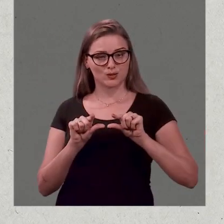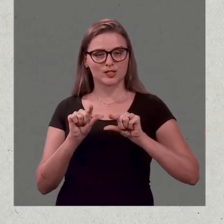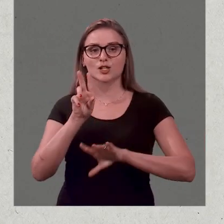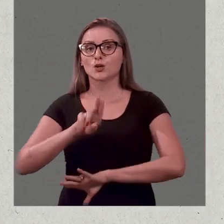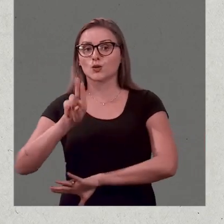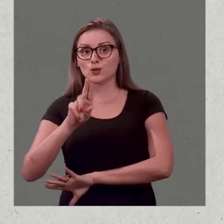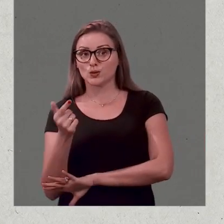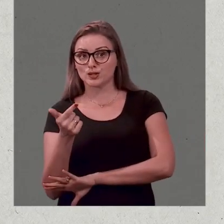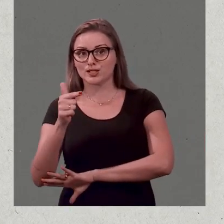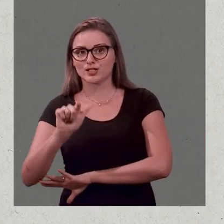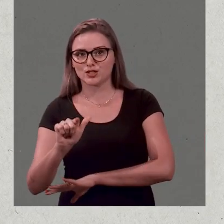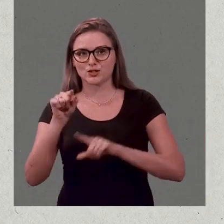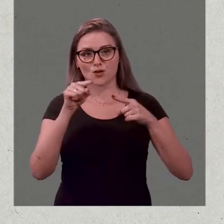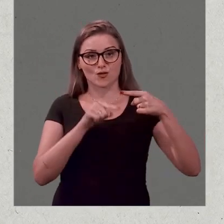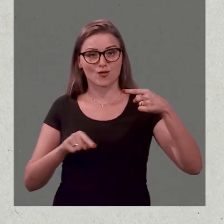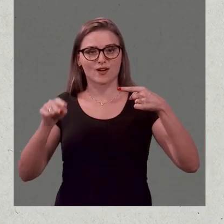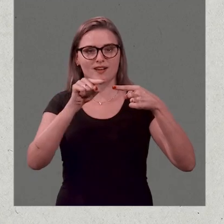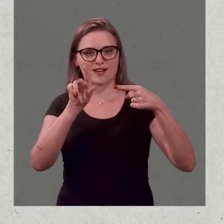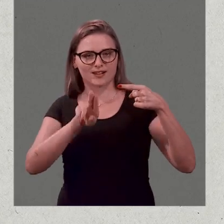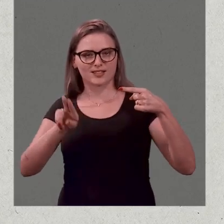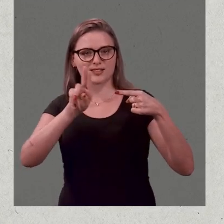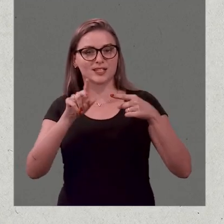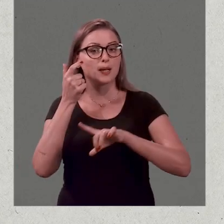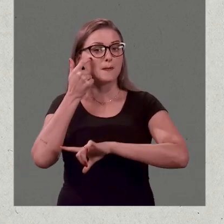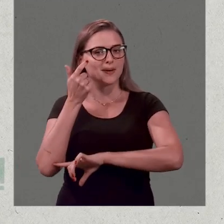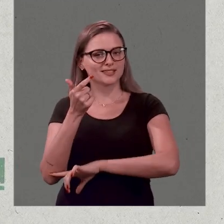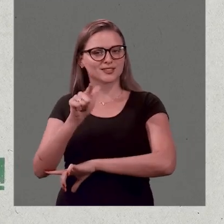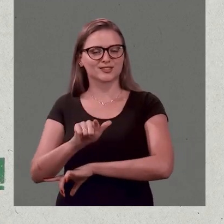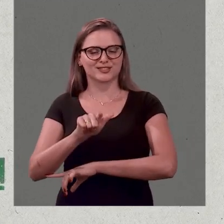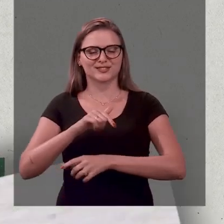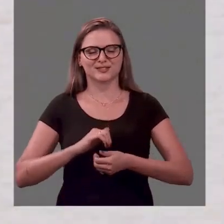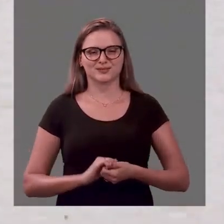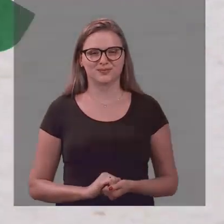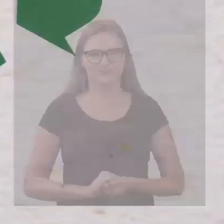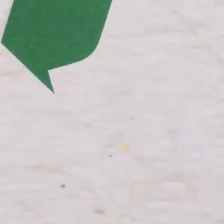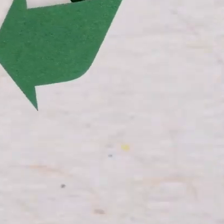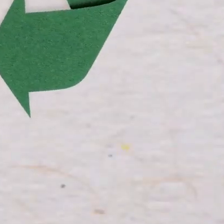Reduza. Reuse. Recicle. Repense.